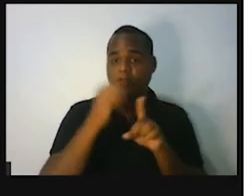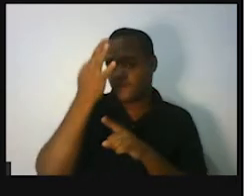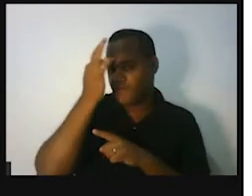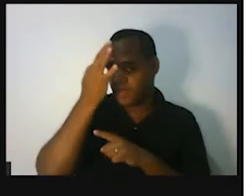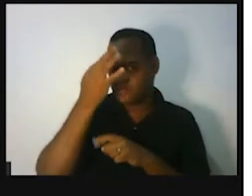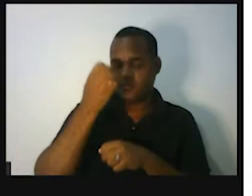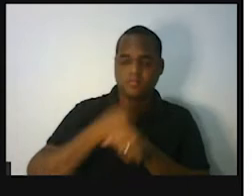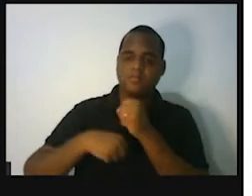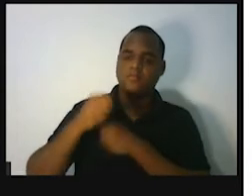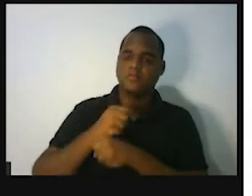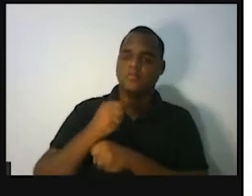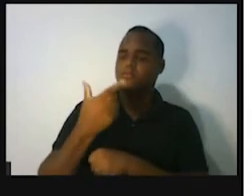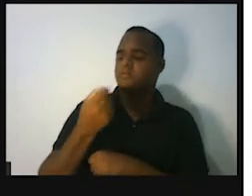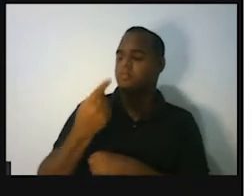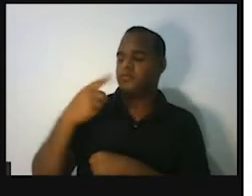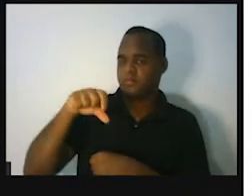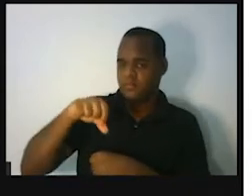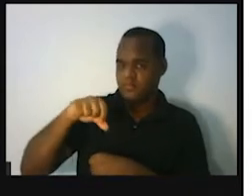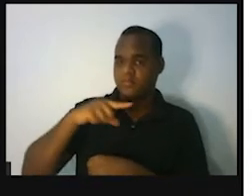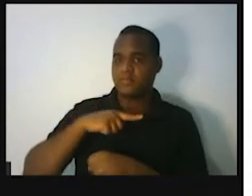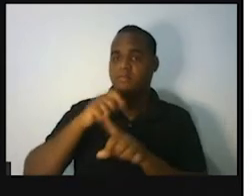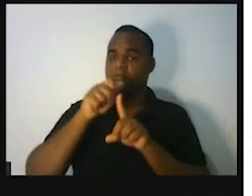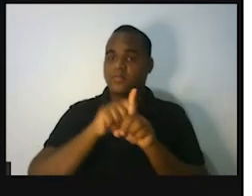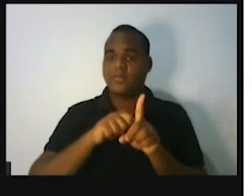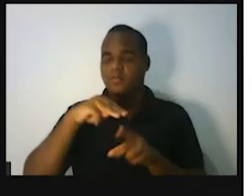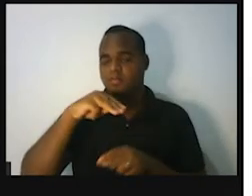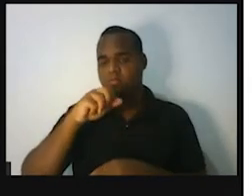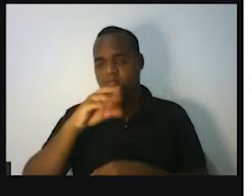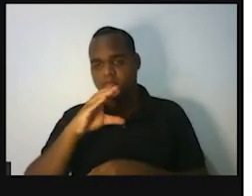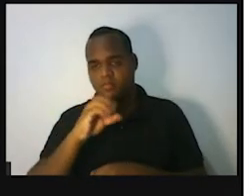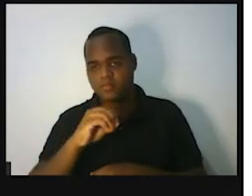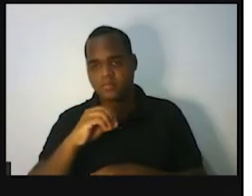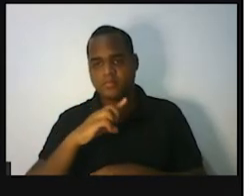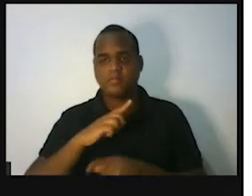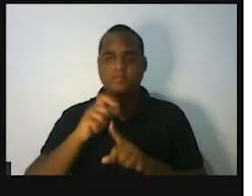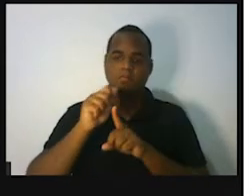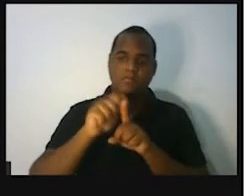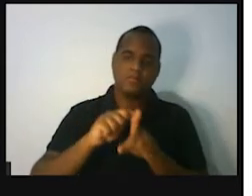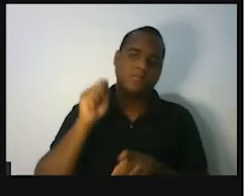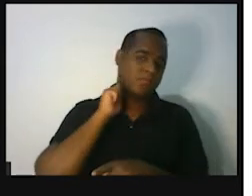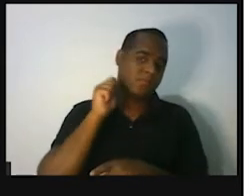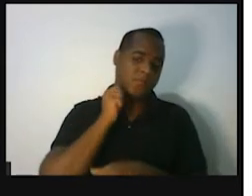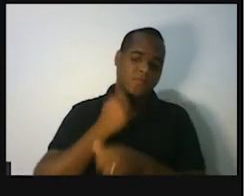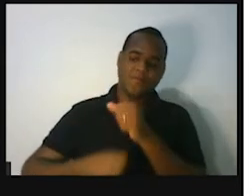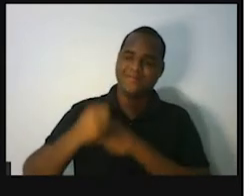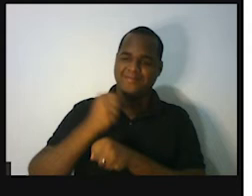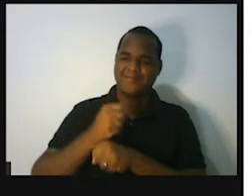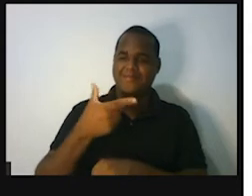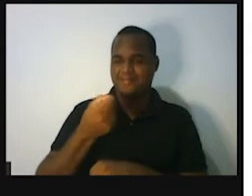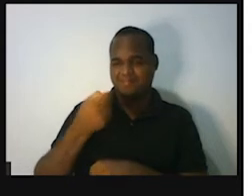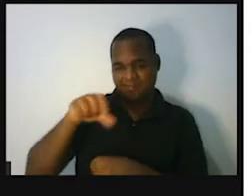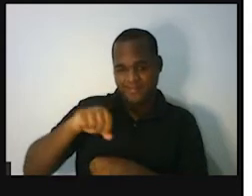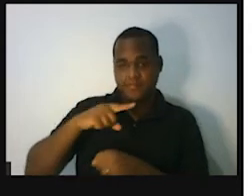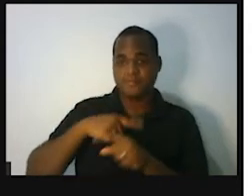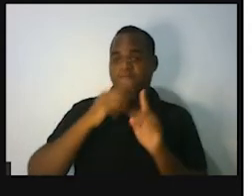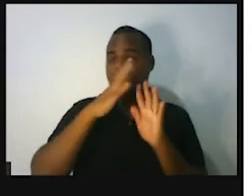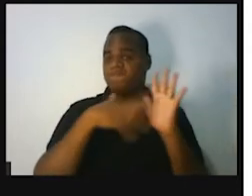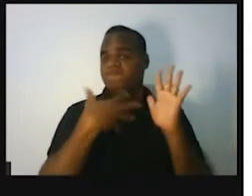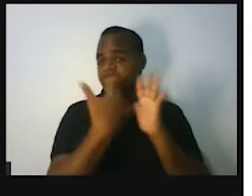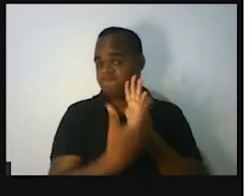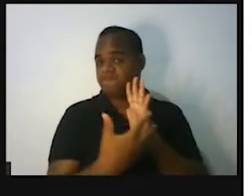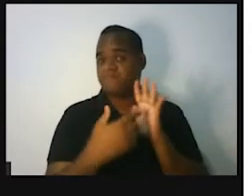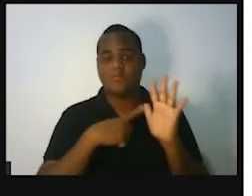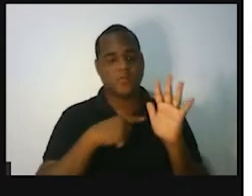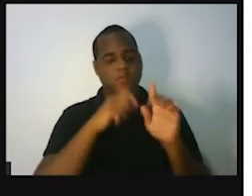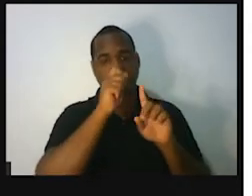o mês de março de 2019 e o mês de abril de 2019. Então, no gráfico eu montei a tabela com esses 3